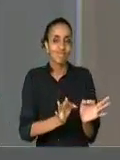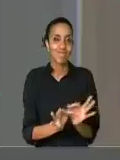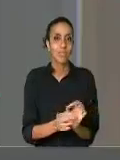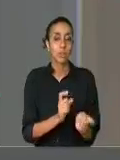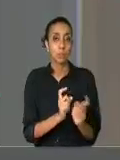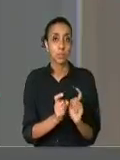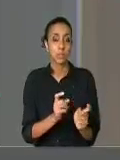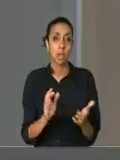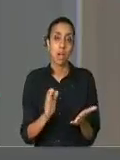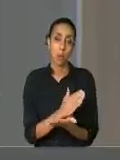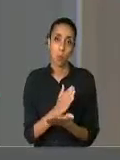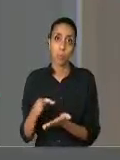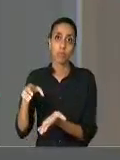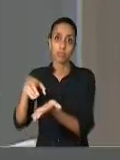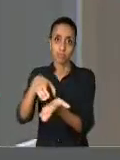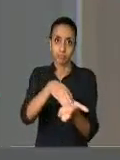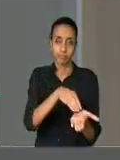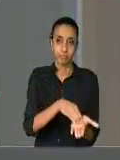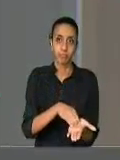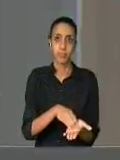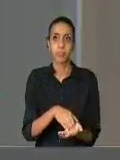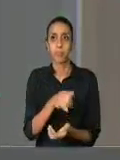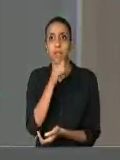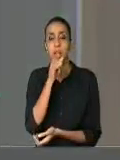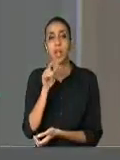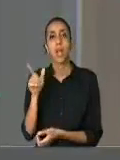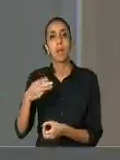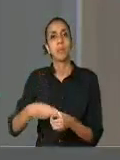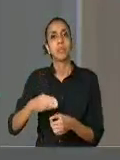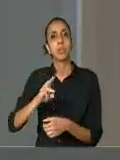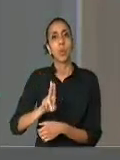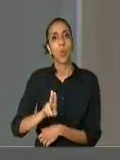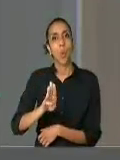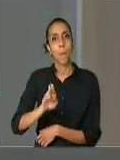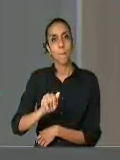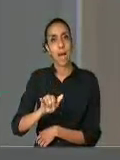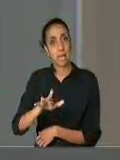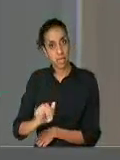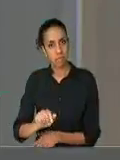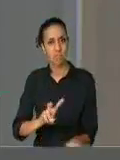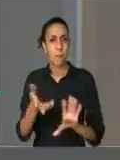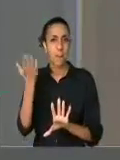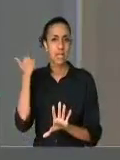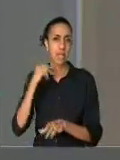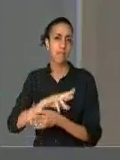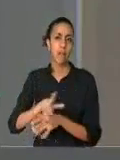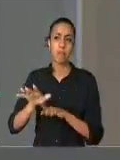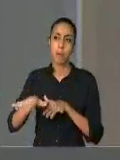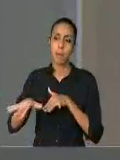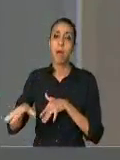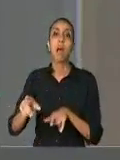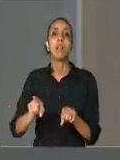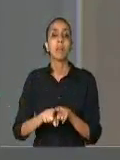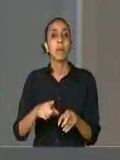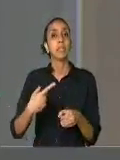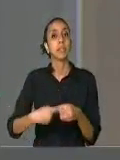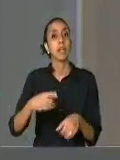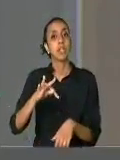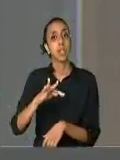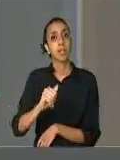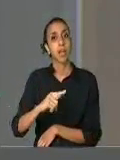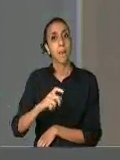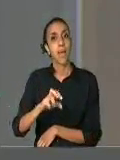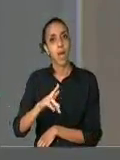não deveriam estar nesse critério. Uma delas é no município de Ubaíra, que teve uma grande mobilização semana passada, Taperoá também teve uma grande